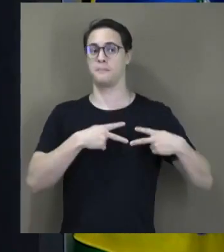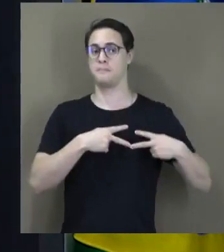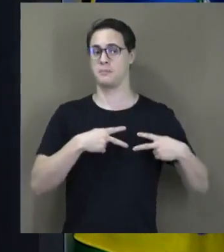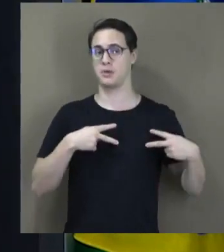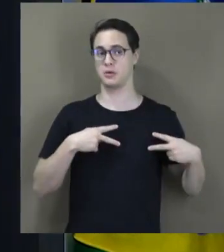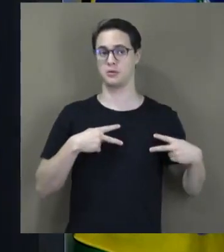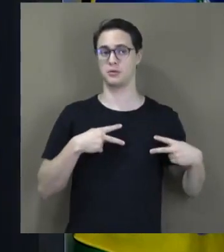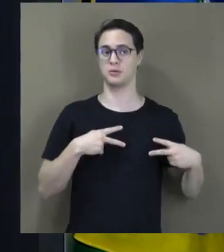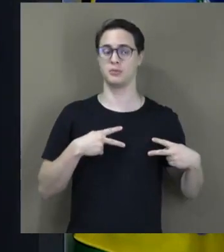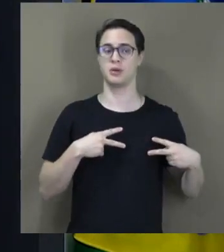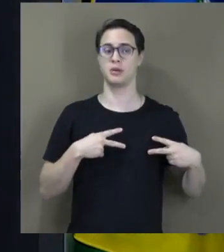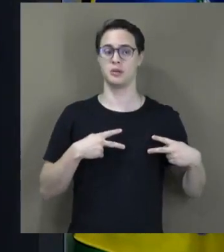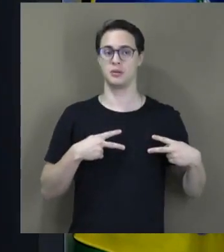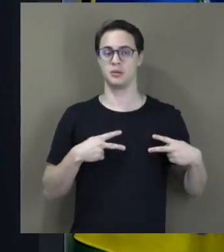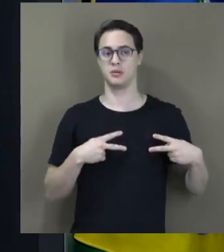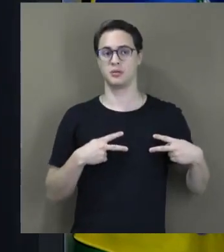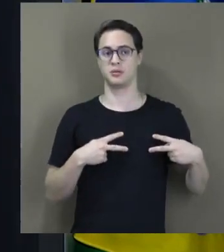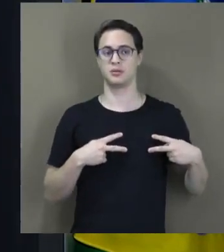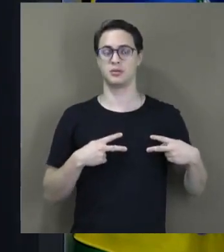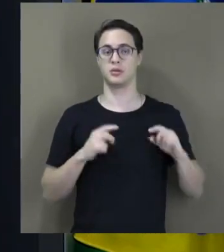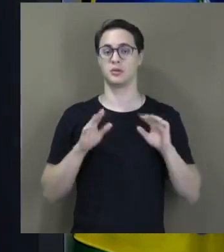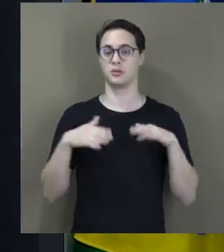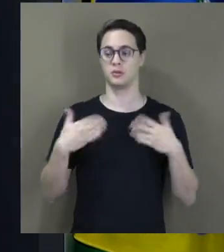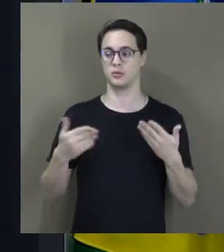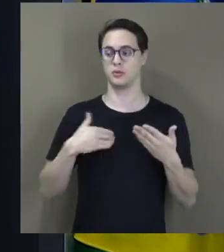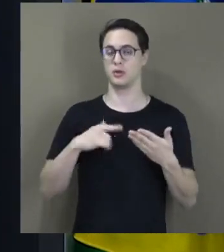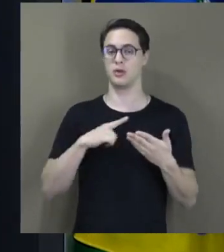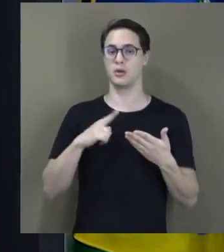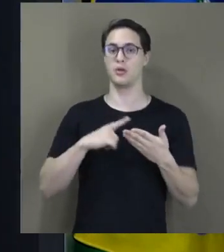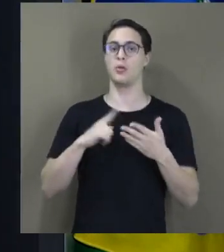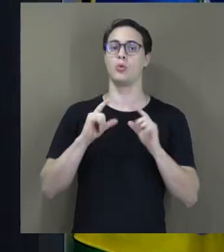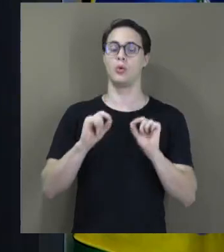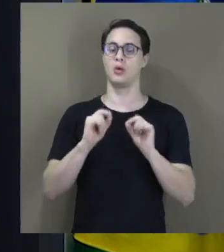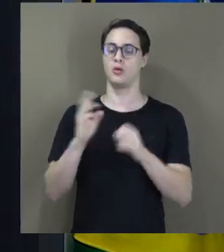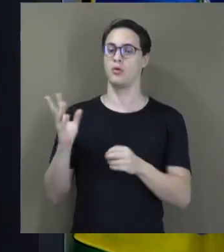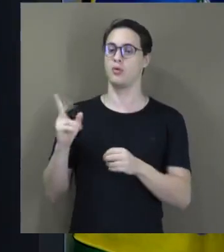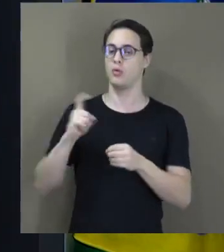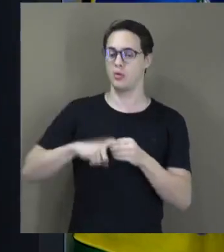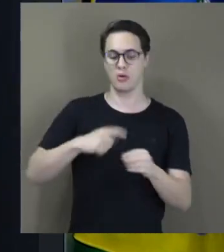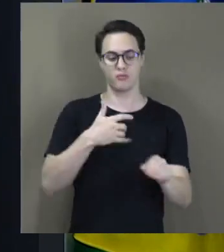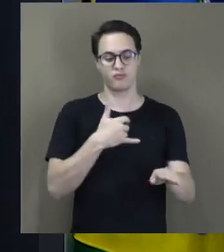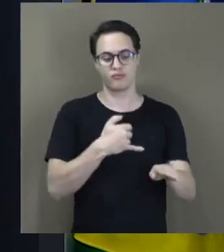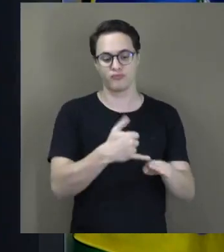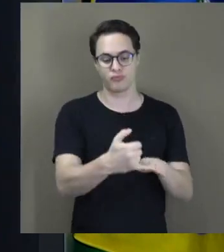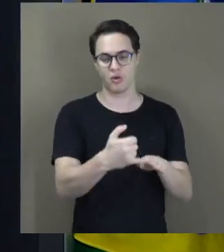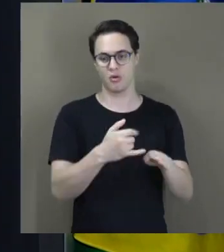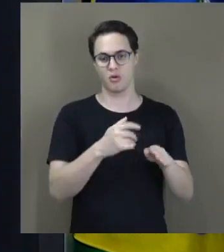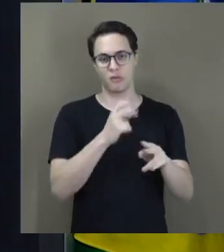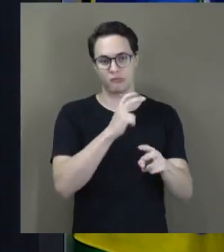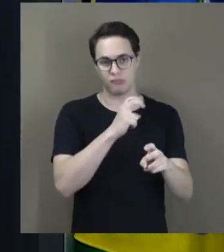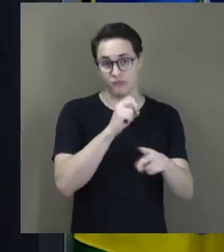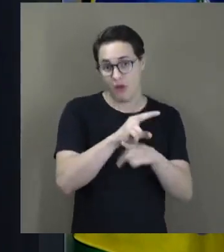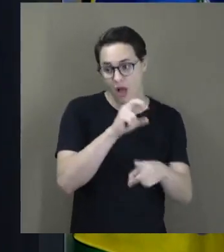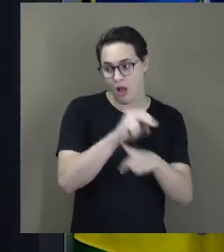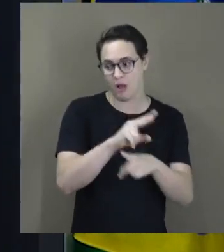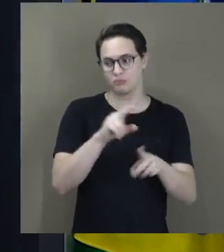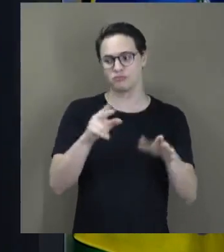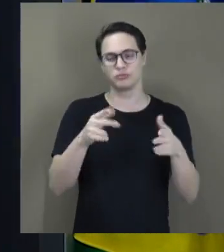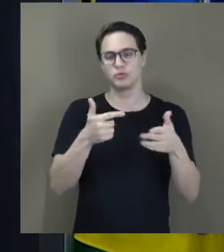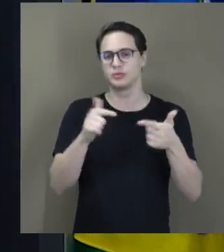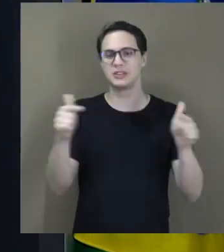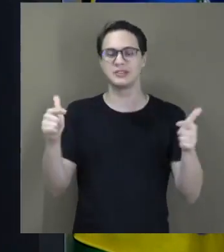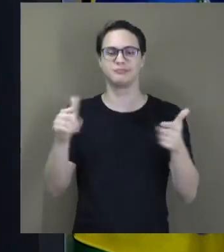inserido no seu plano estratégico a retomada de atuação na produção de fertilizantes, não demonstra ter o menor